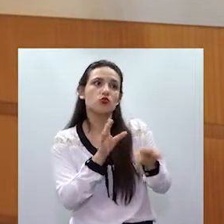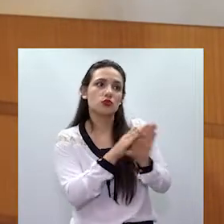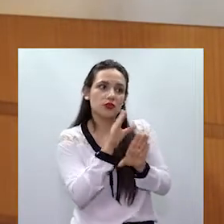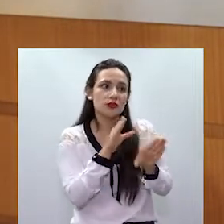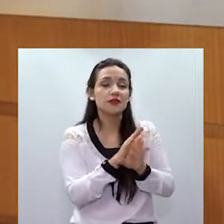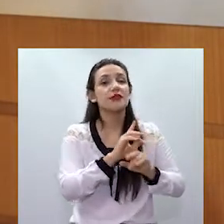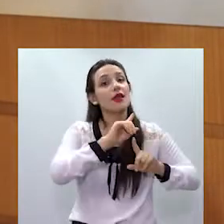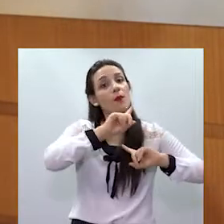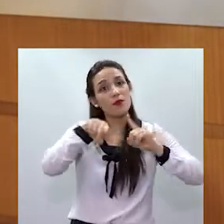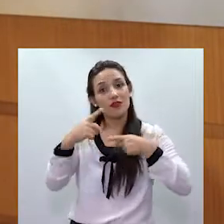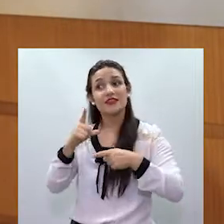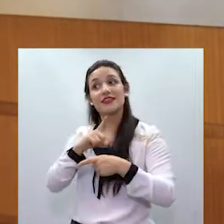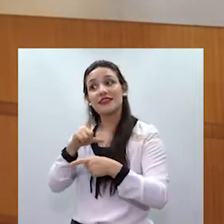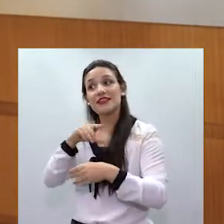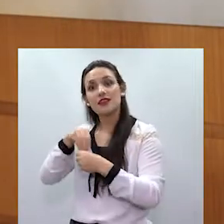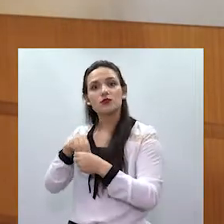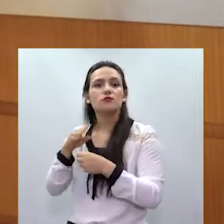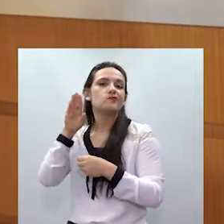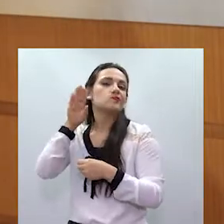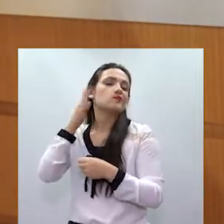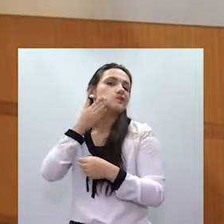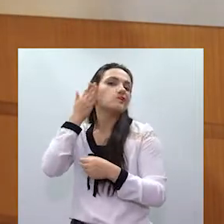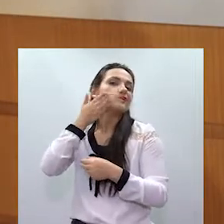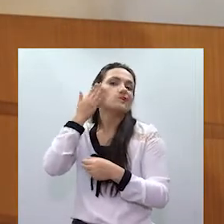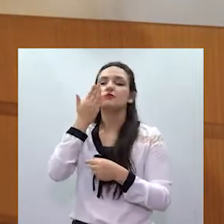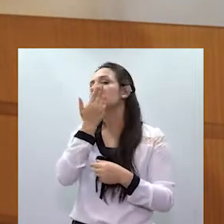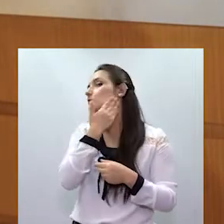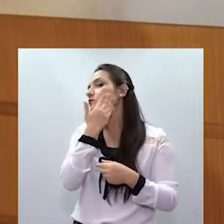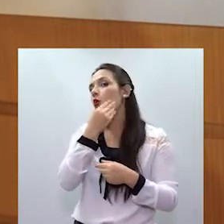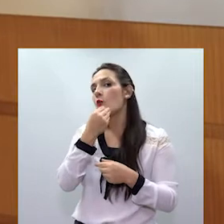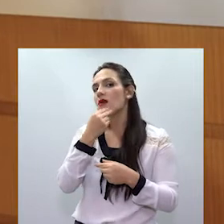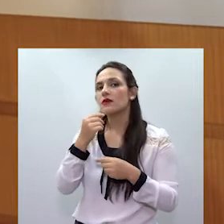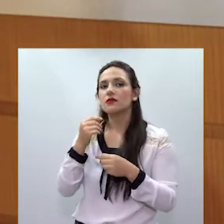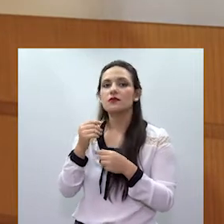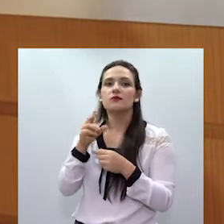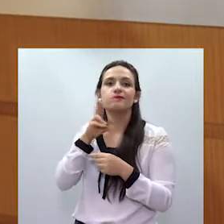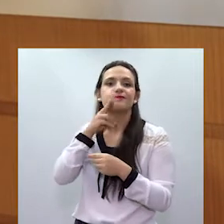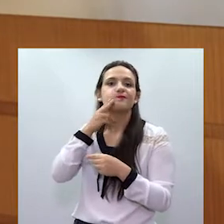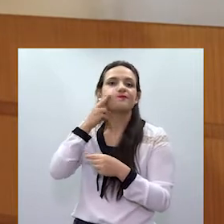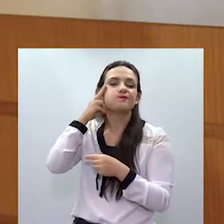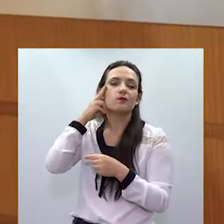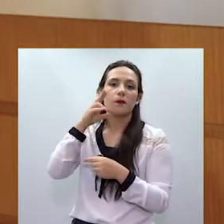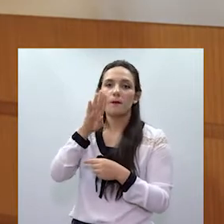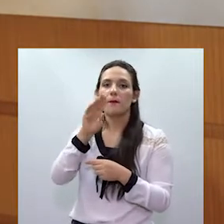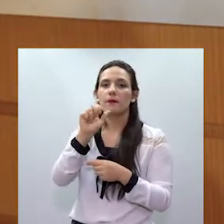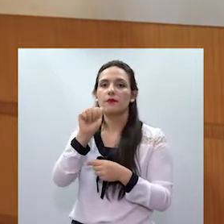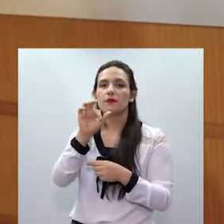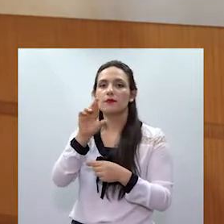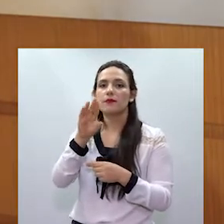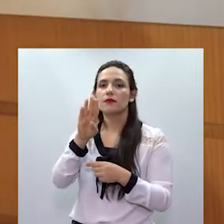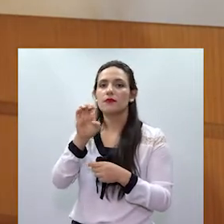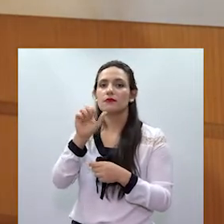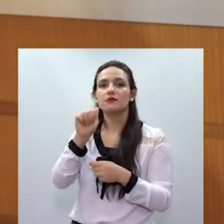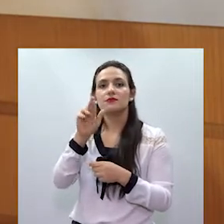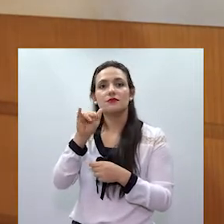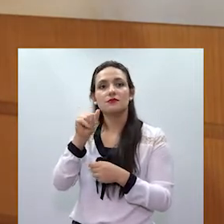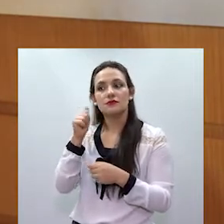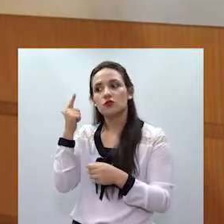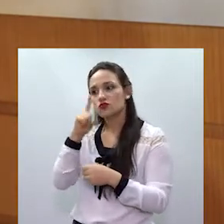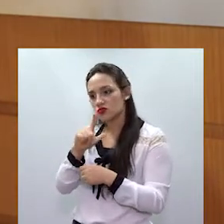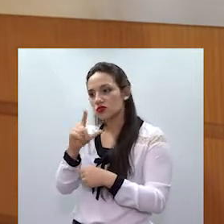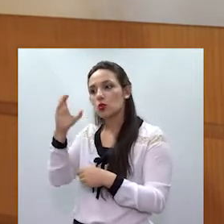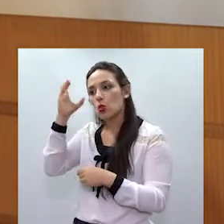além desses dois projetos, nós desenvolvemos mais 15 projetos. Então, nós temos várias ações que vêm sendo desenvolvidas há